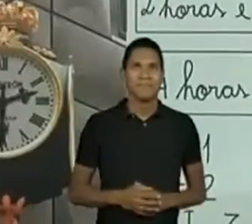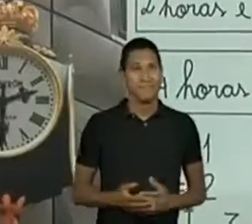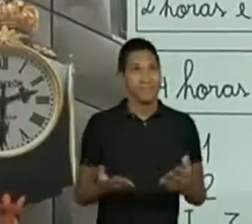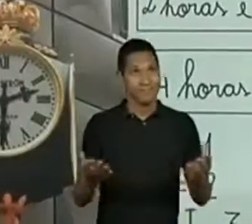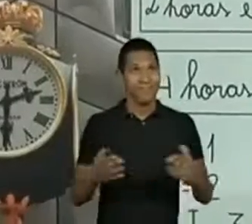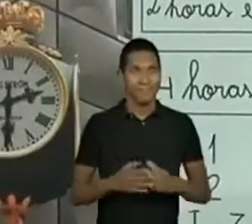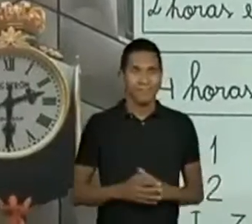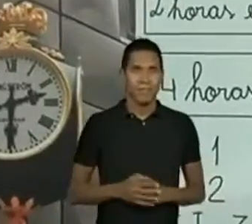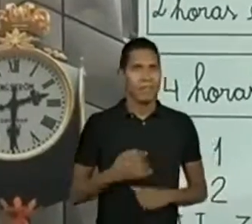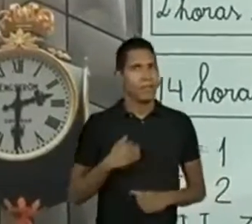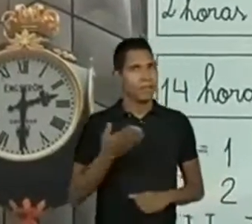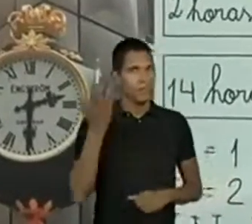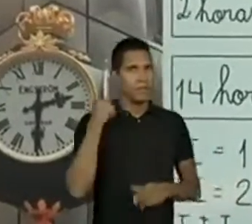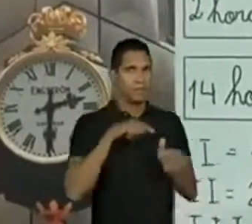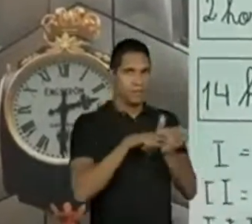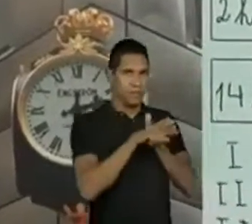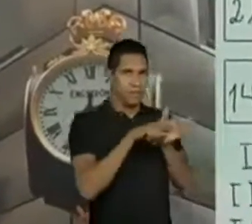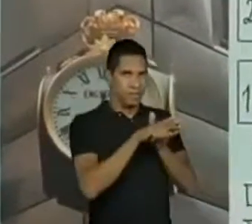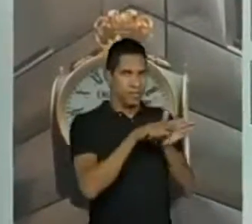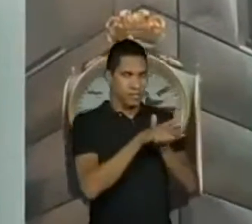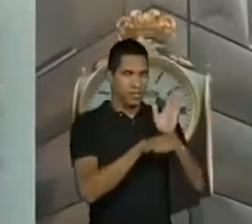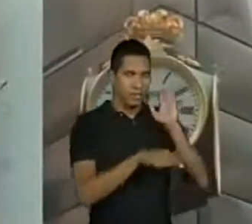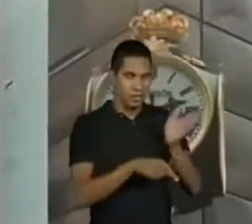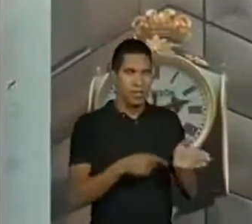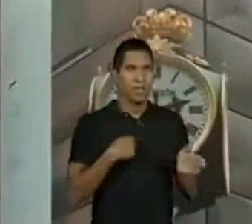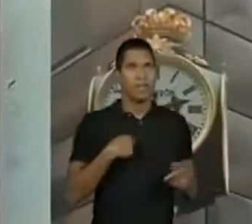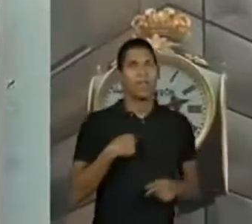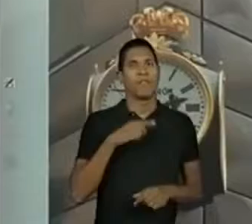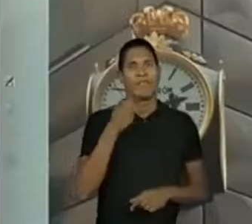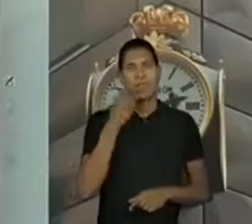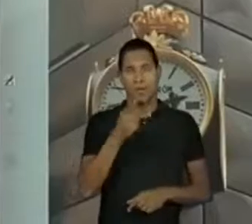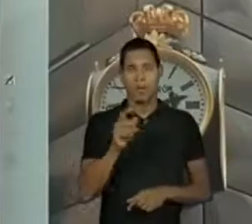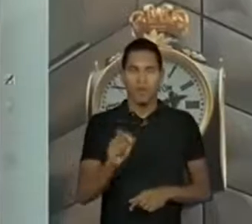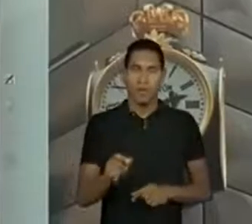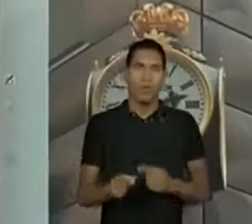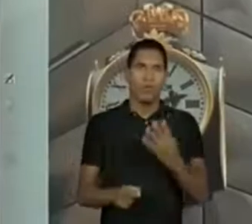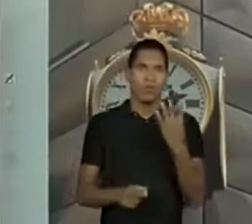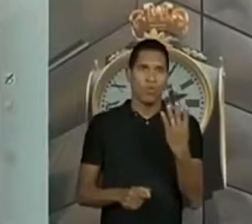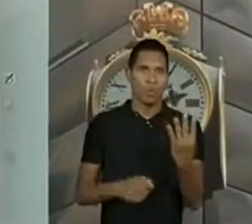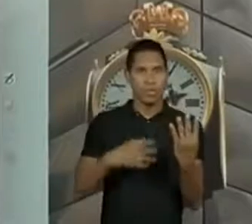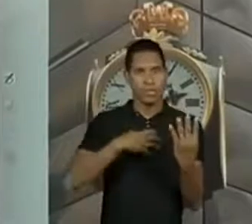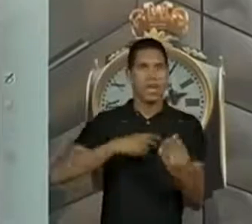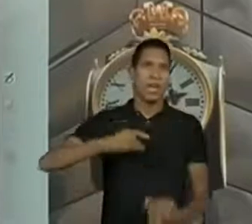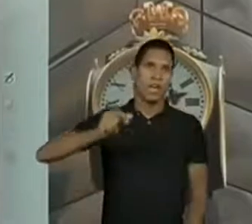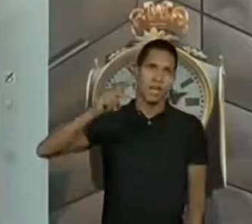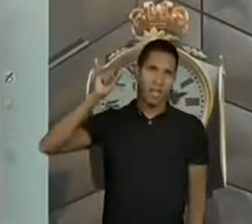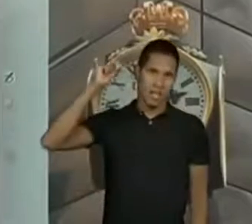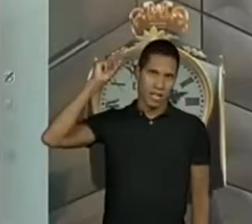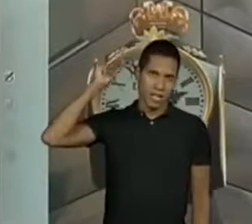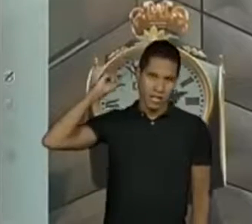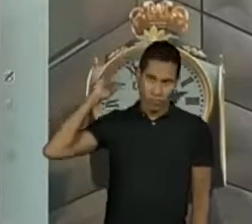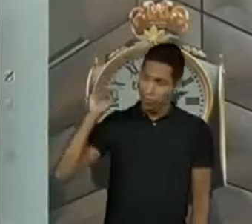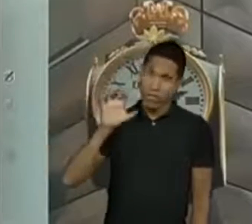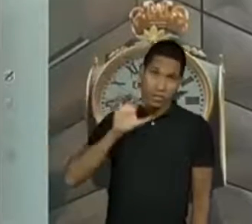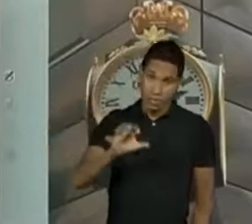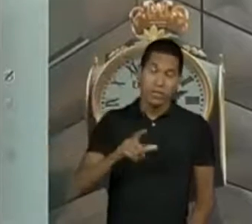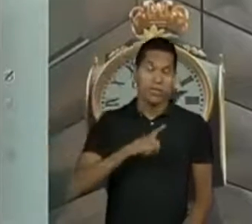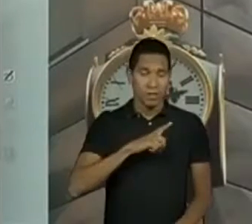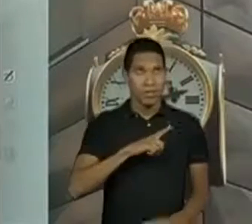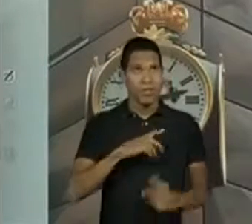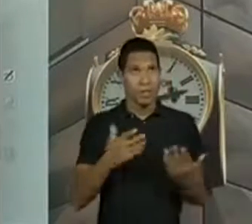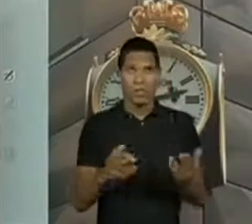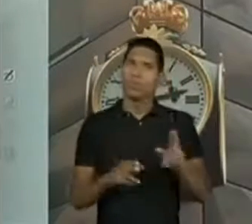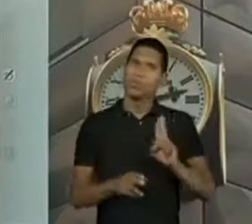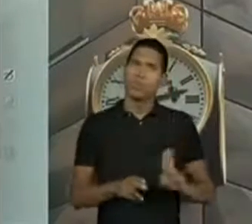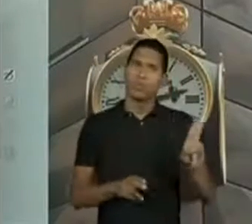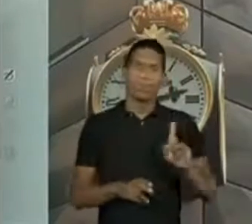havia pesquisado e falei para vocês, o 4, dessa maneira, é uma maneira arcaica de representar. Já